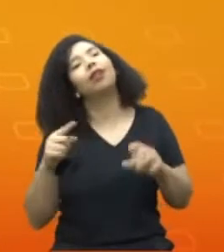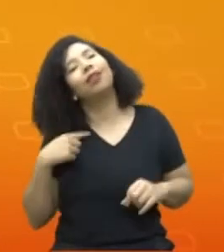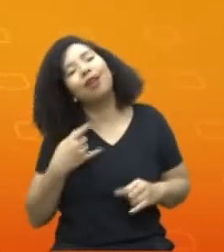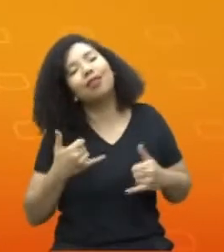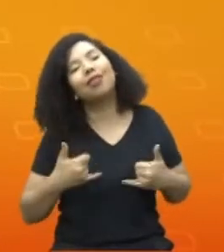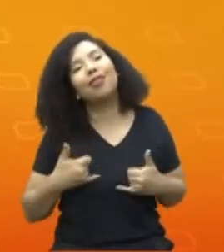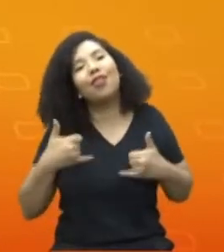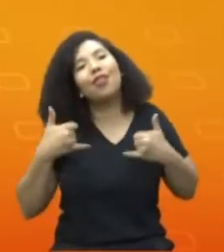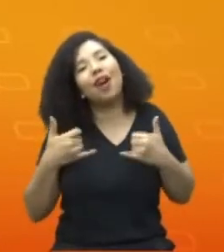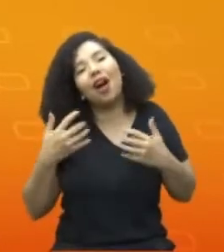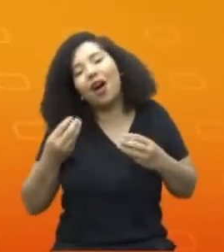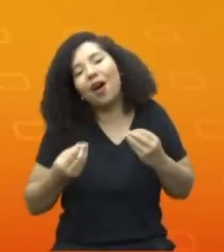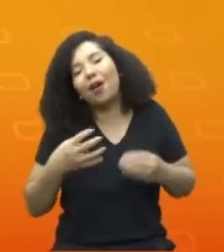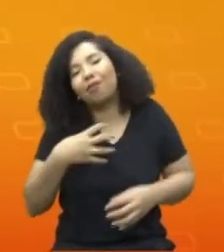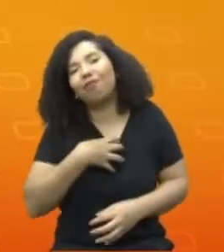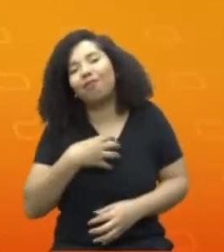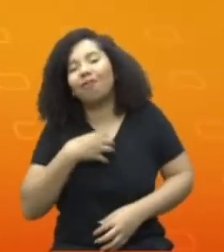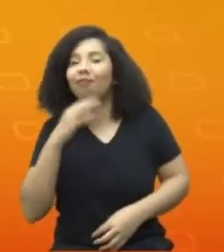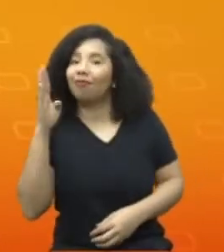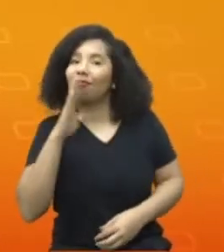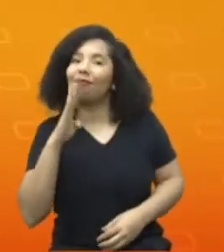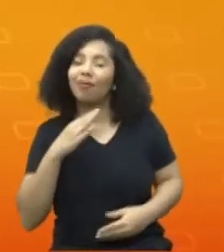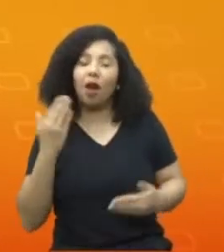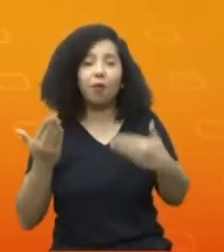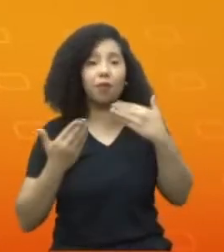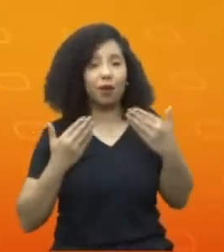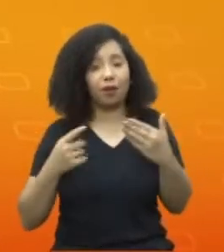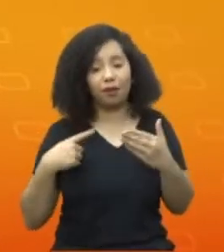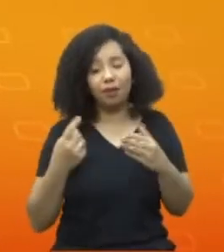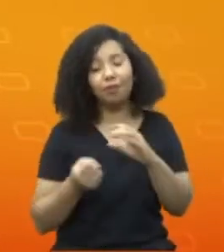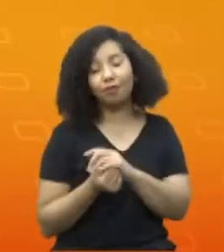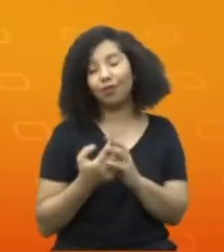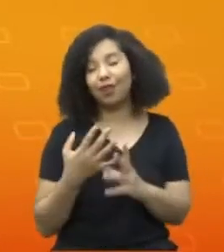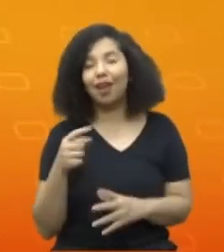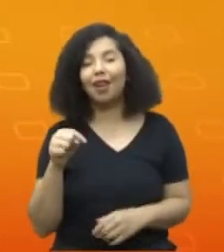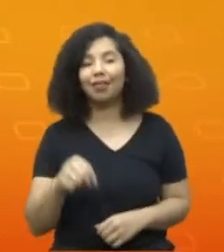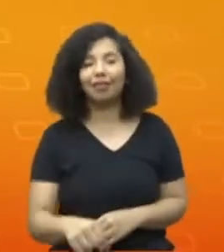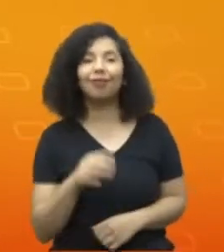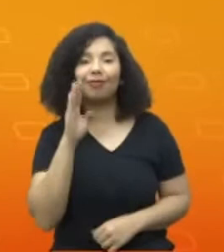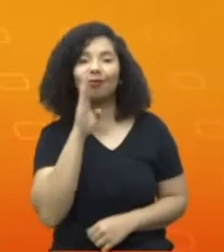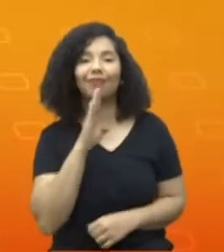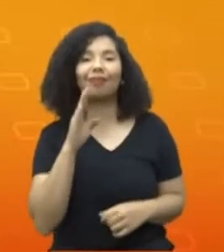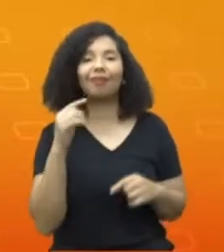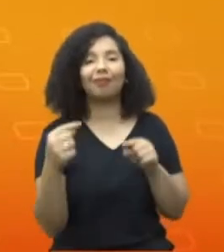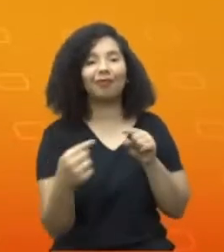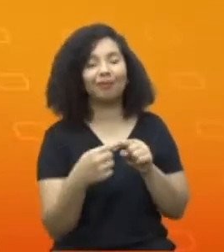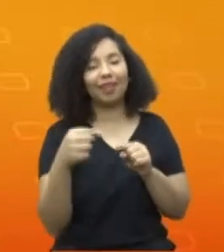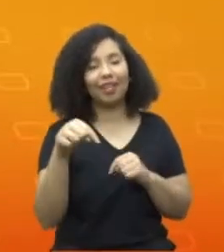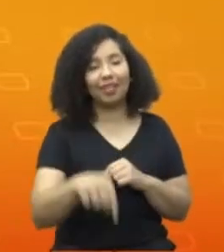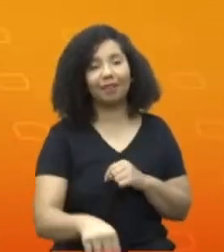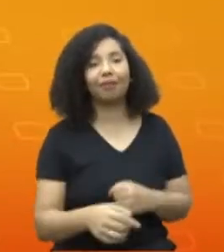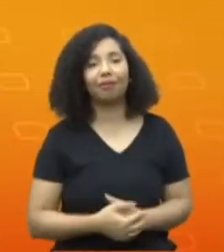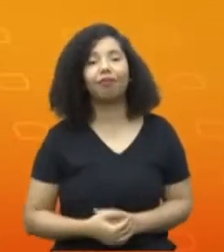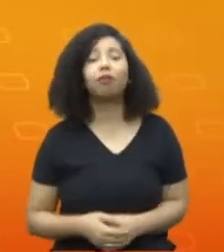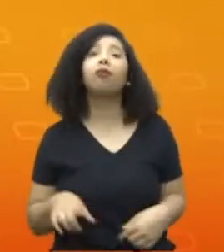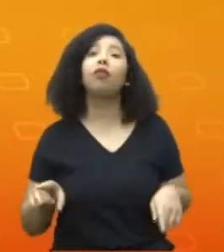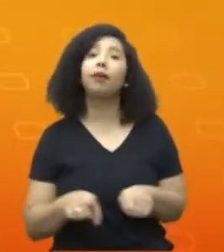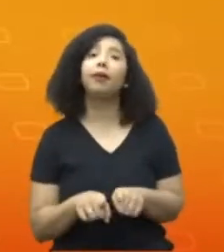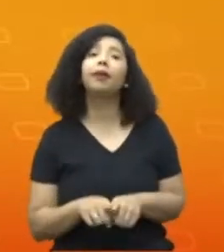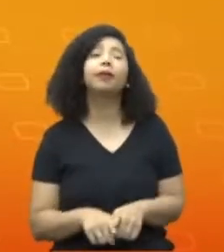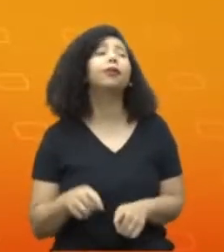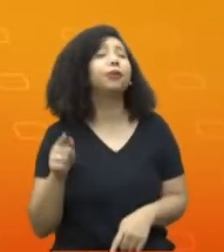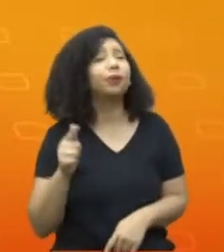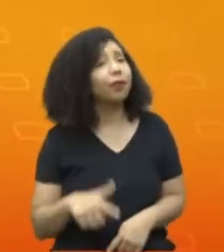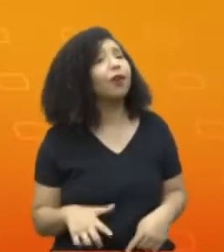dessa interatividade criada por brasileiros. e queria, mais uma vez, agradecer, Ofine, a